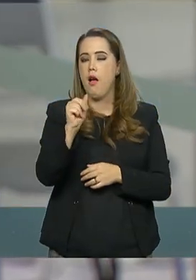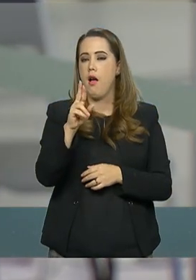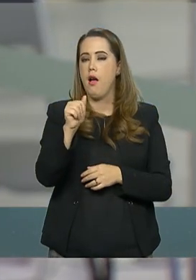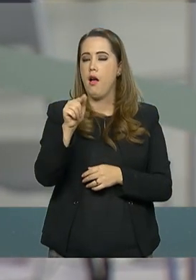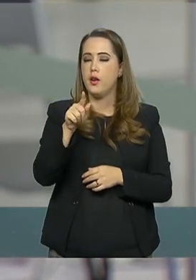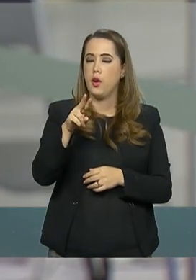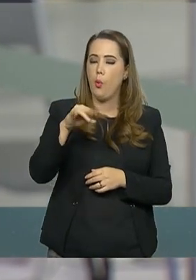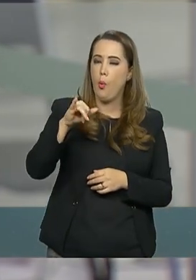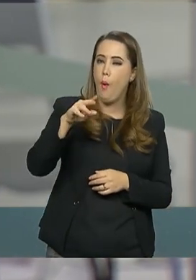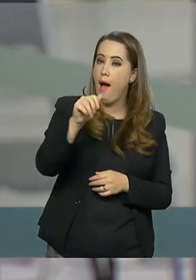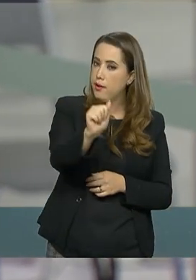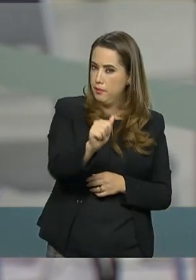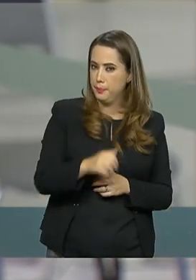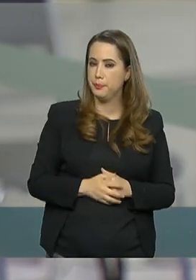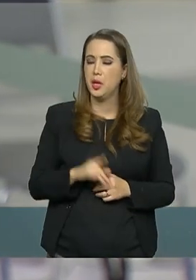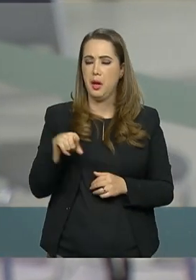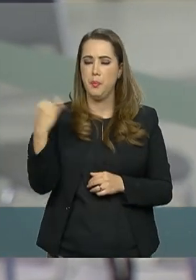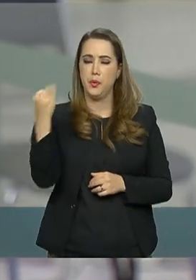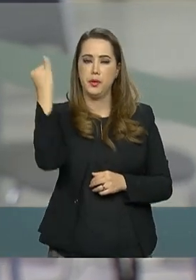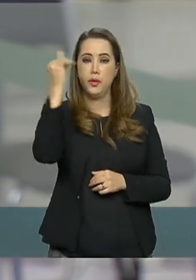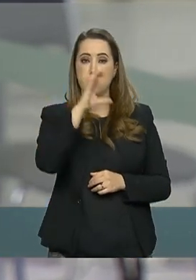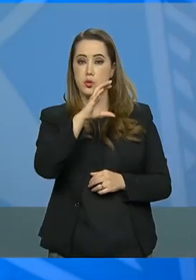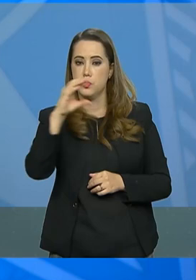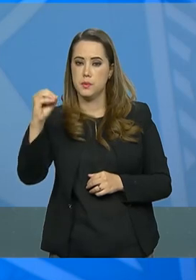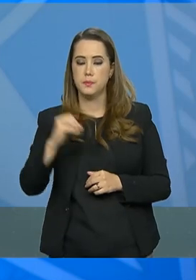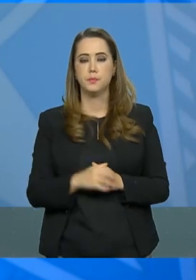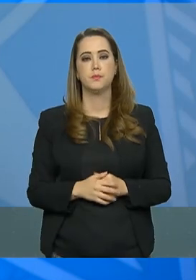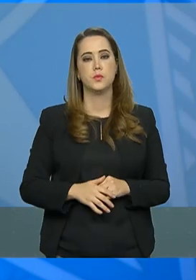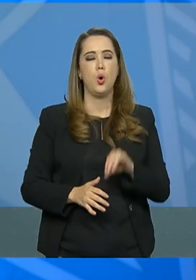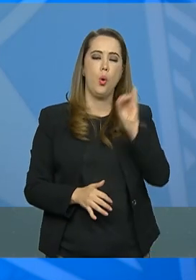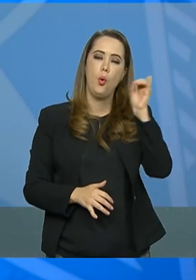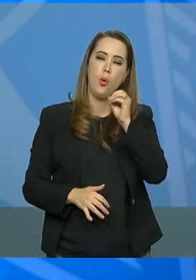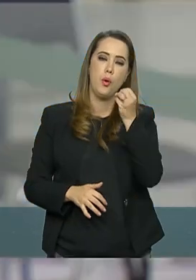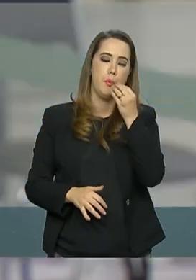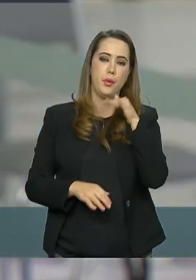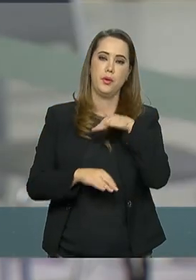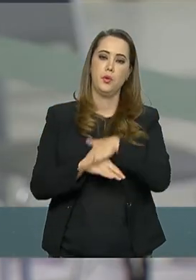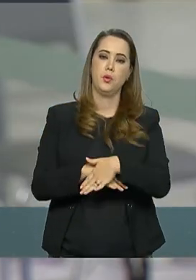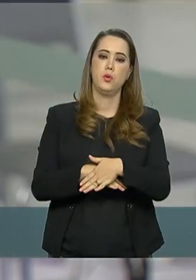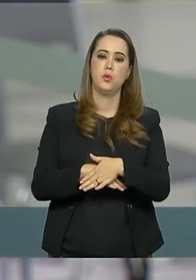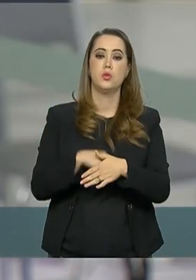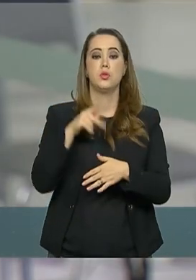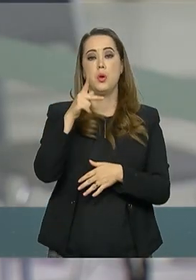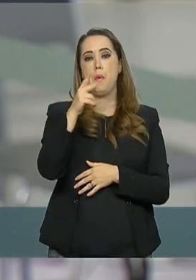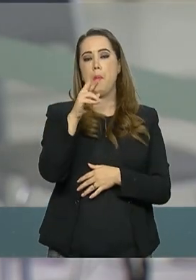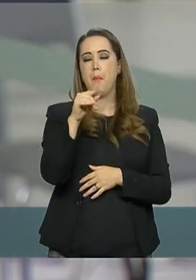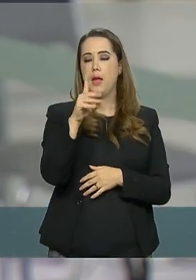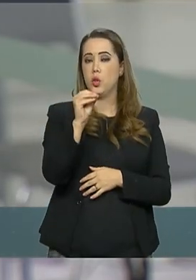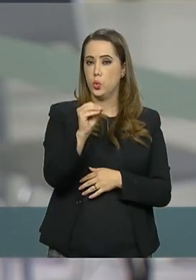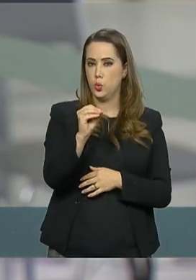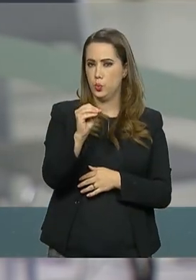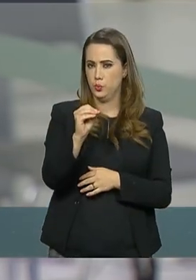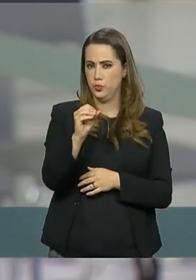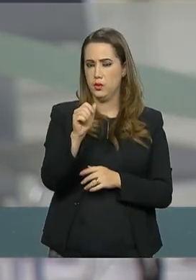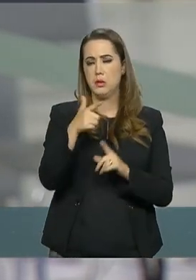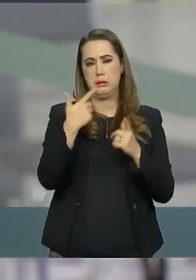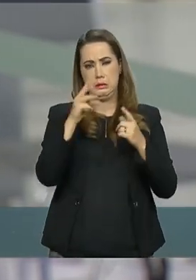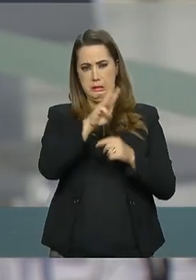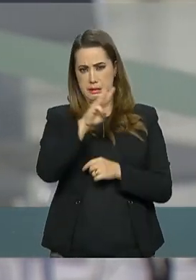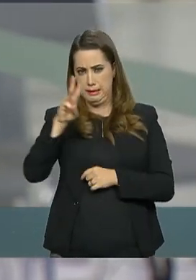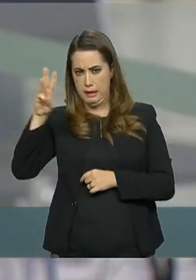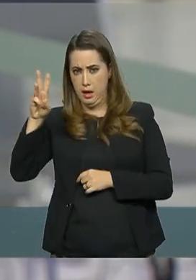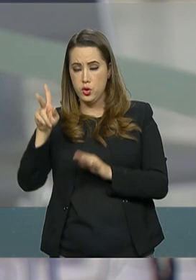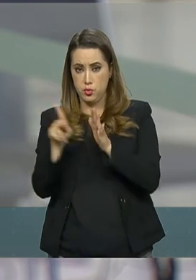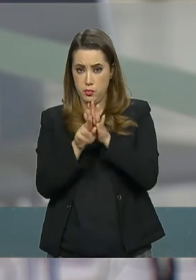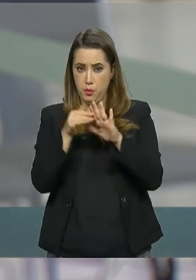Boa noite, porta-voz. Pedro Vilela, da Agência Brasil. Tudo bem, Pedro? Tudo bem. Para garantir o quórum de votação